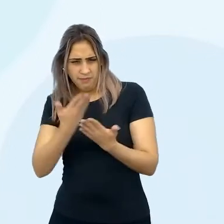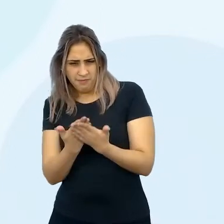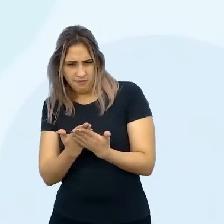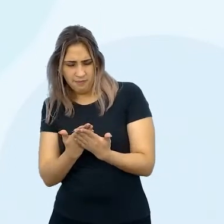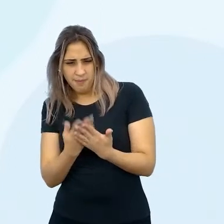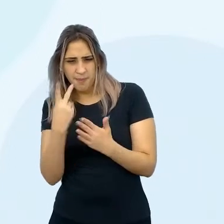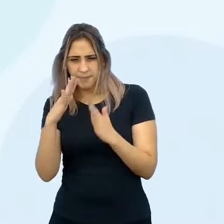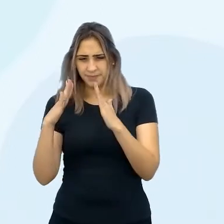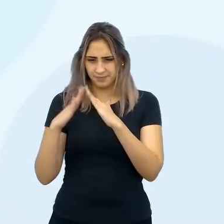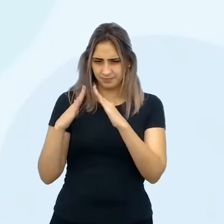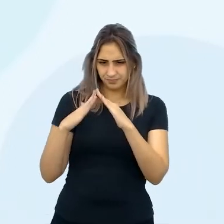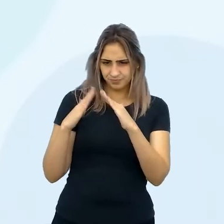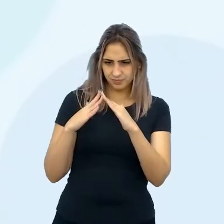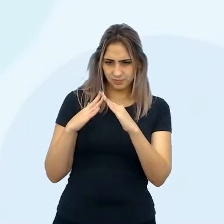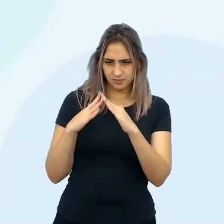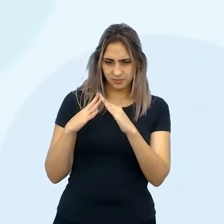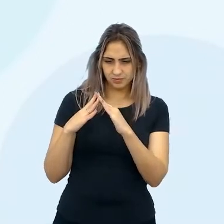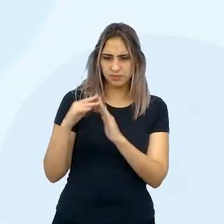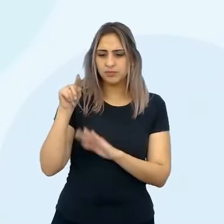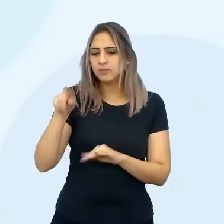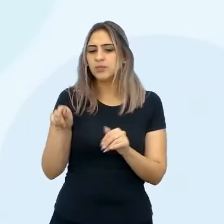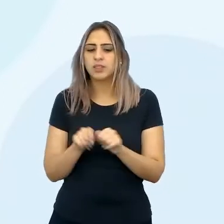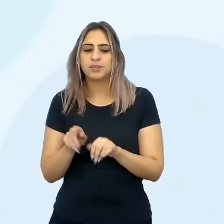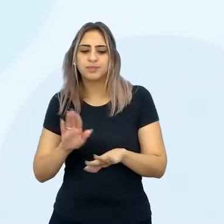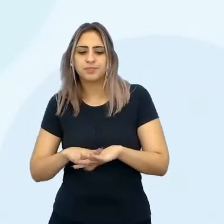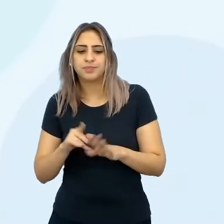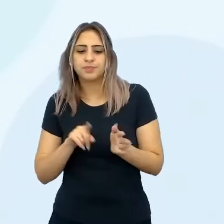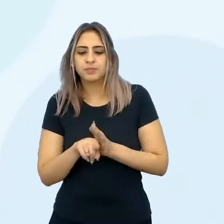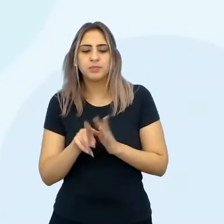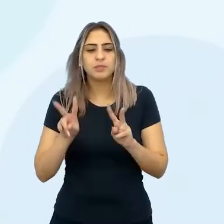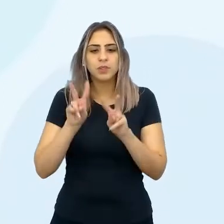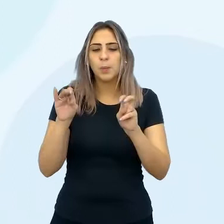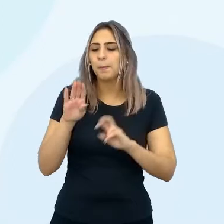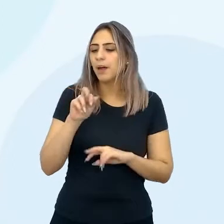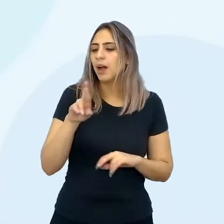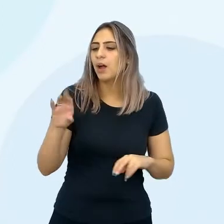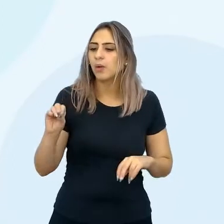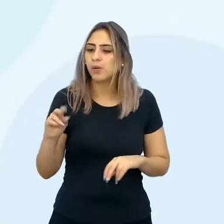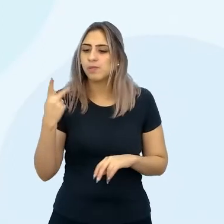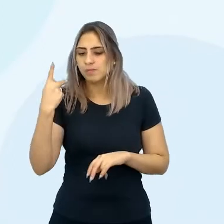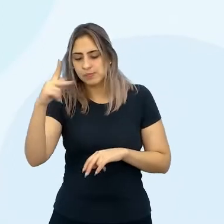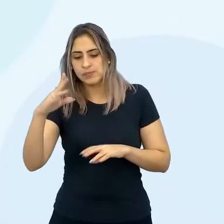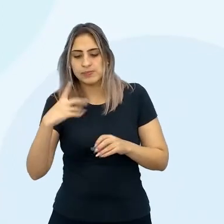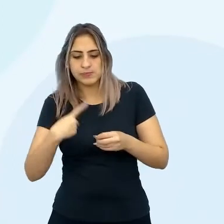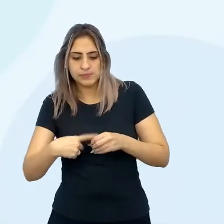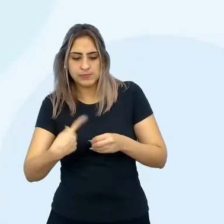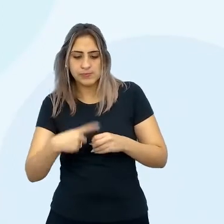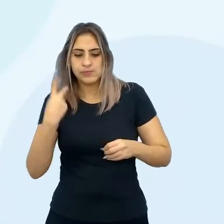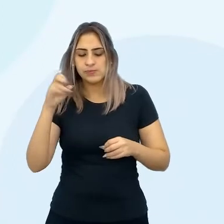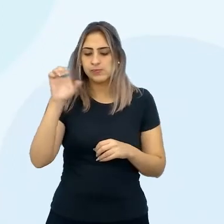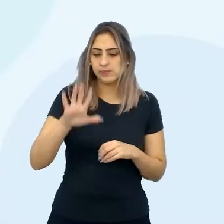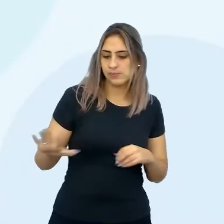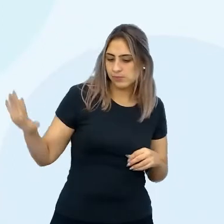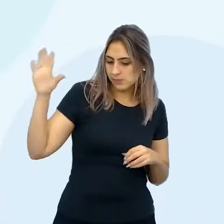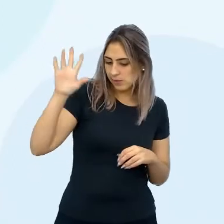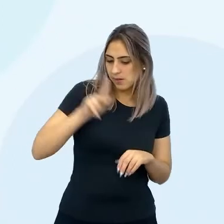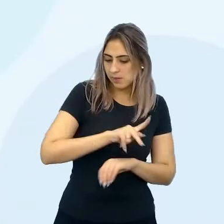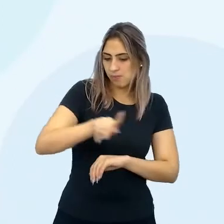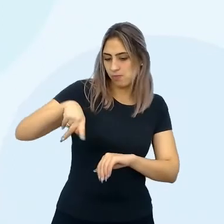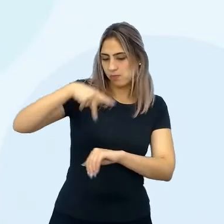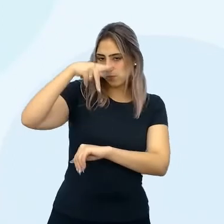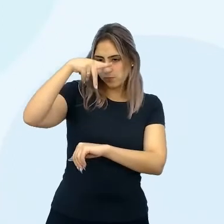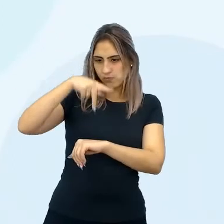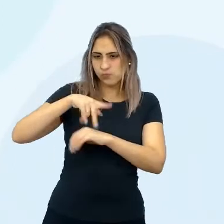você vai fazer na sua casa, você vai fazer uma pesquisa sobre o seu bairro, sobre a sua cidade, sobre o estado, sobre o país,